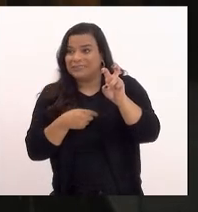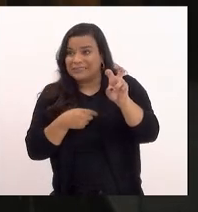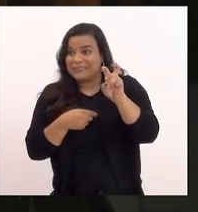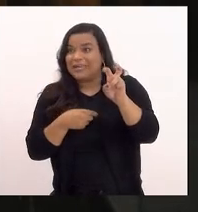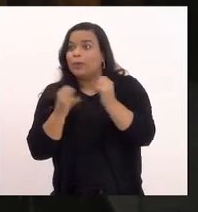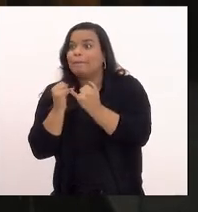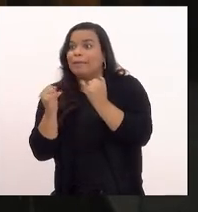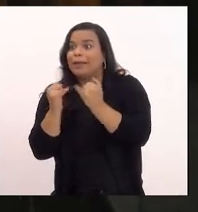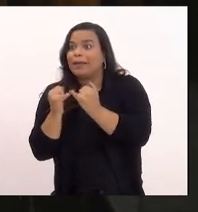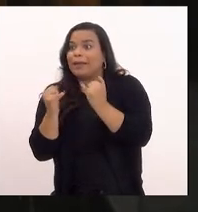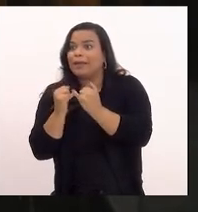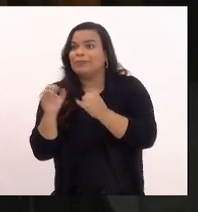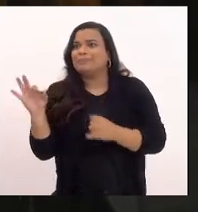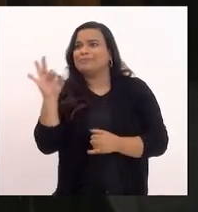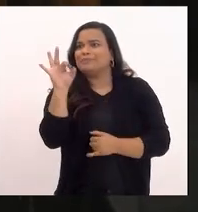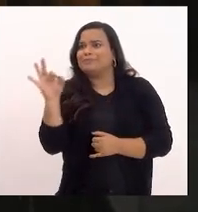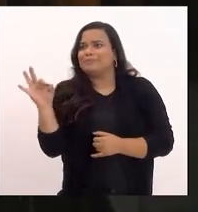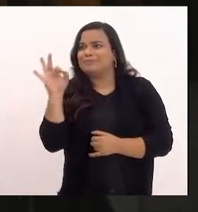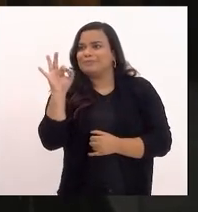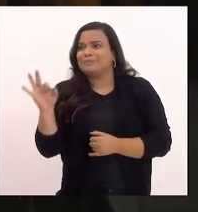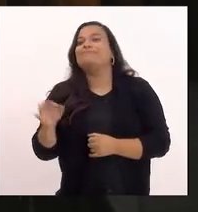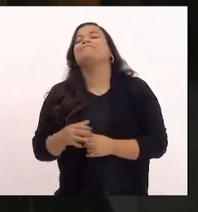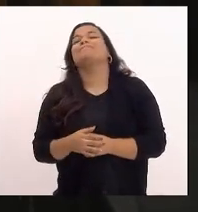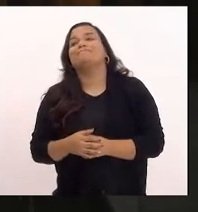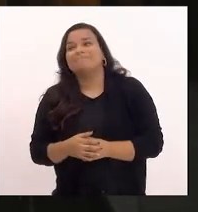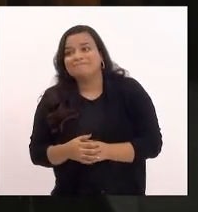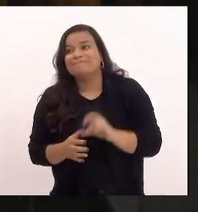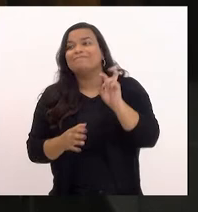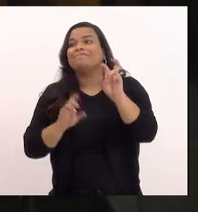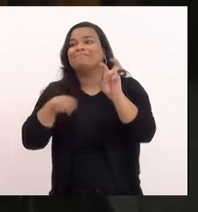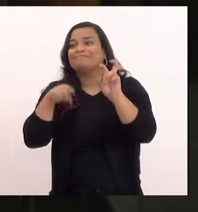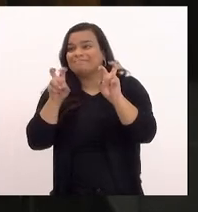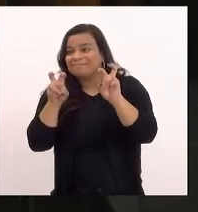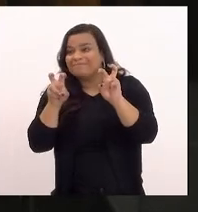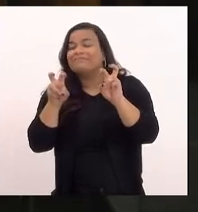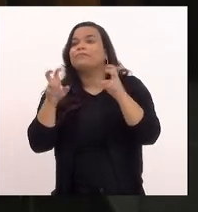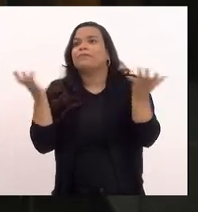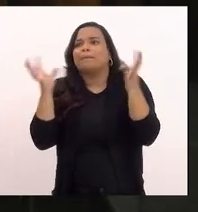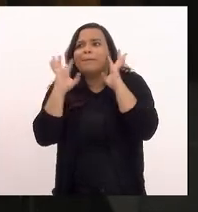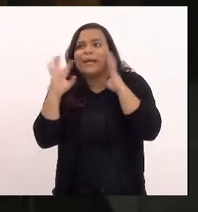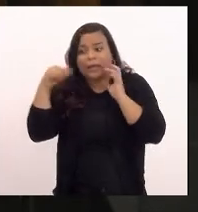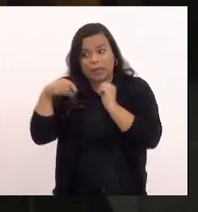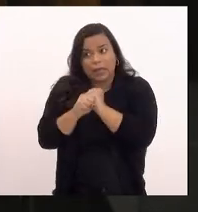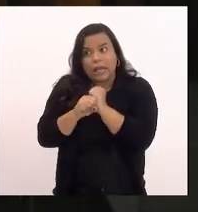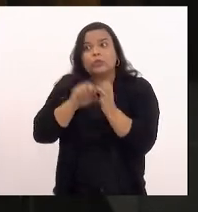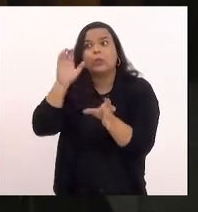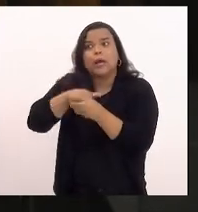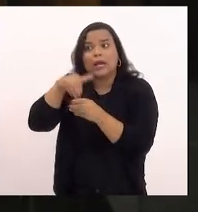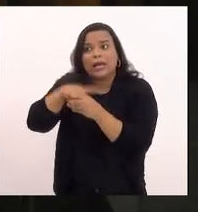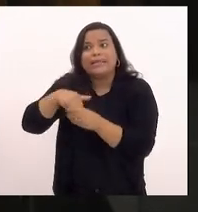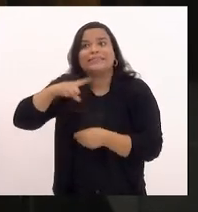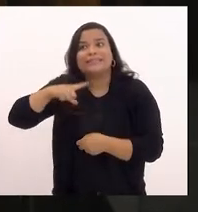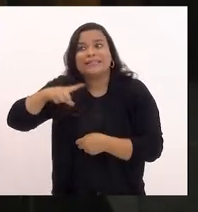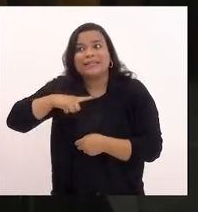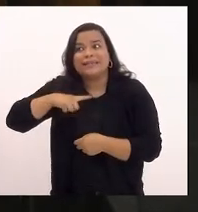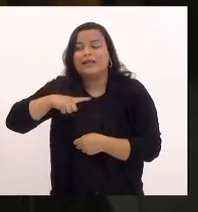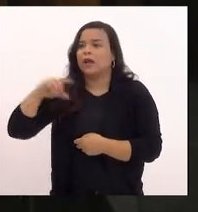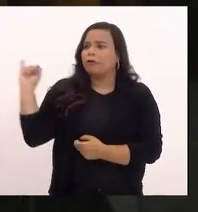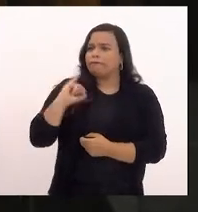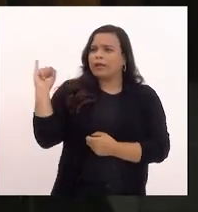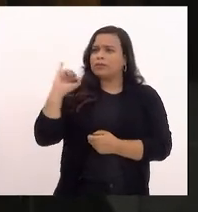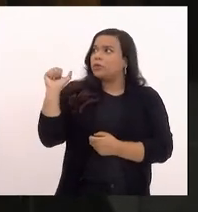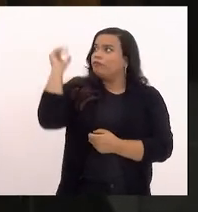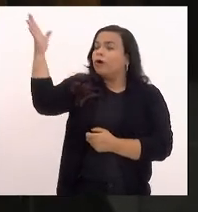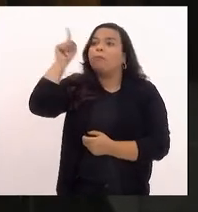e evidentemente ainda se tratando de um ano eleitoral e dizia eu aqui que a inflação nos Estados